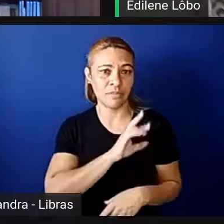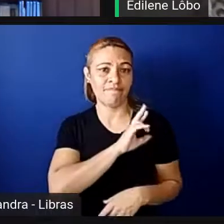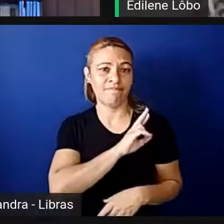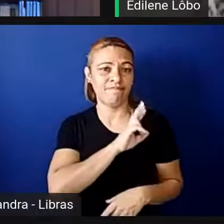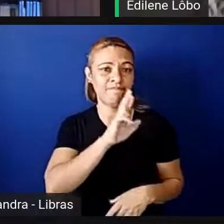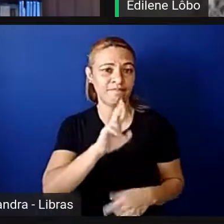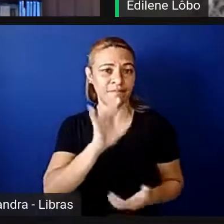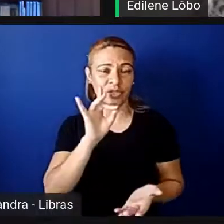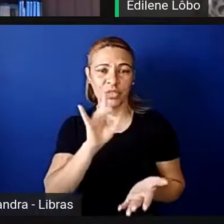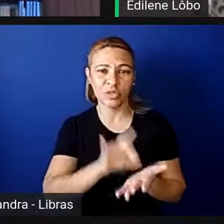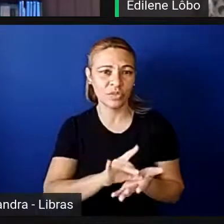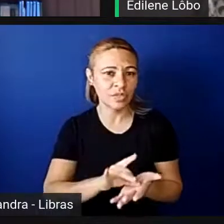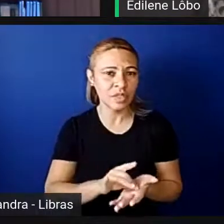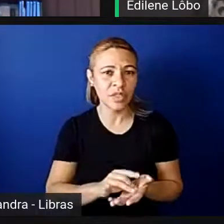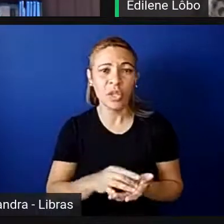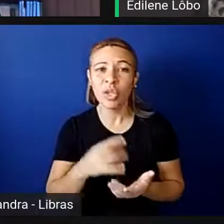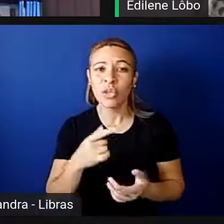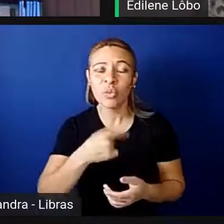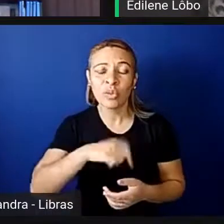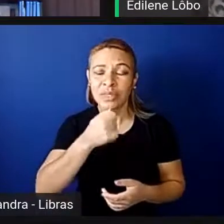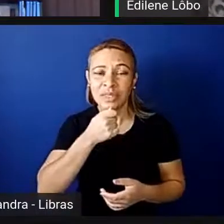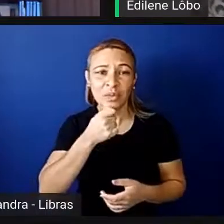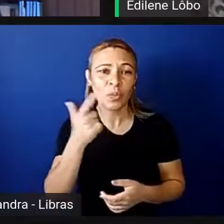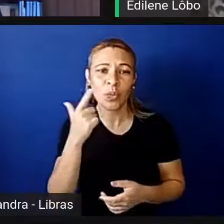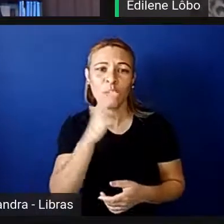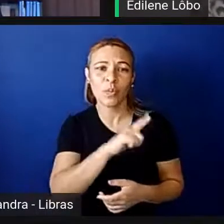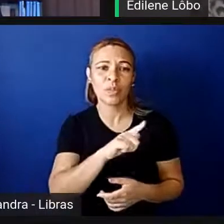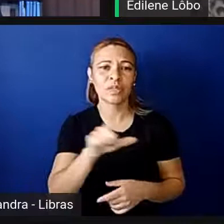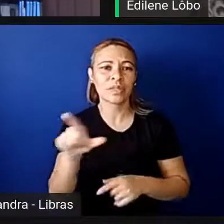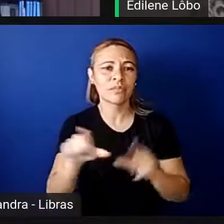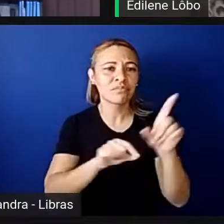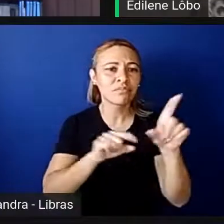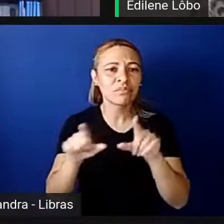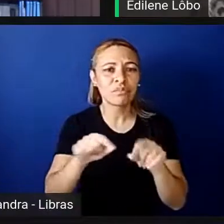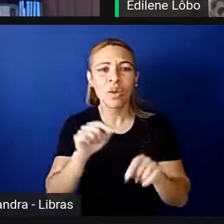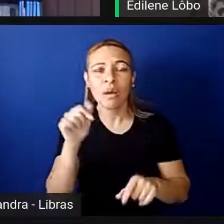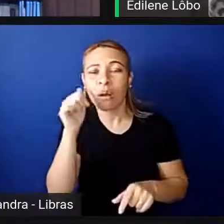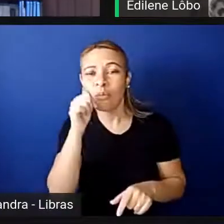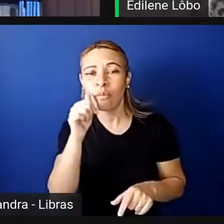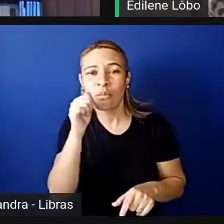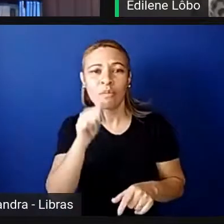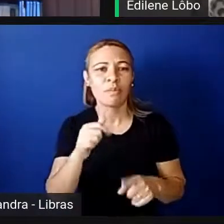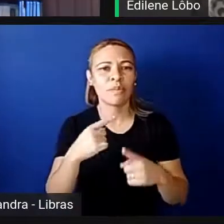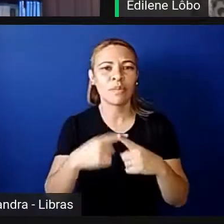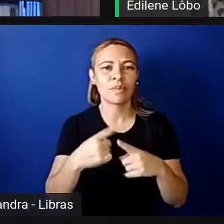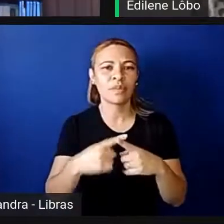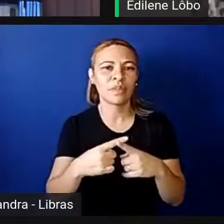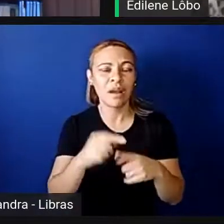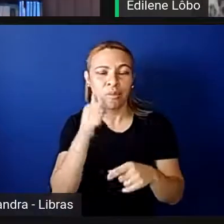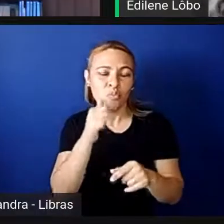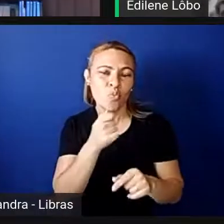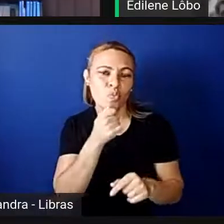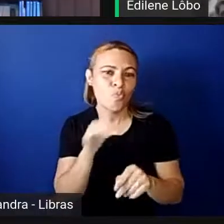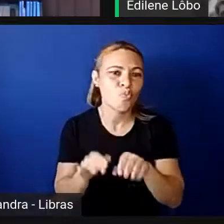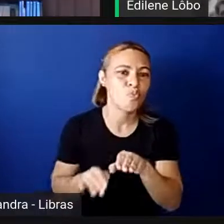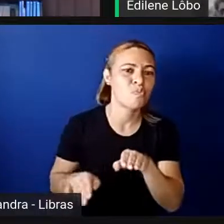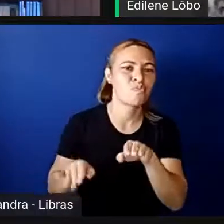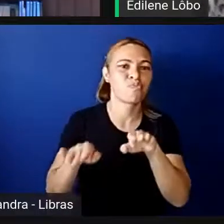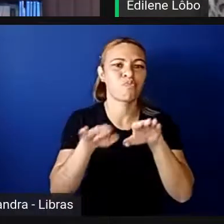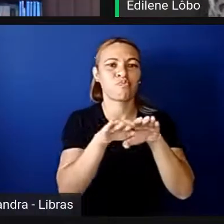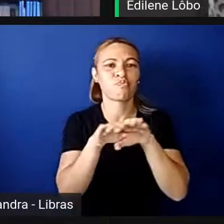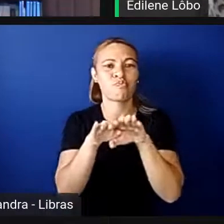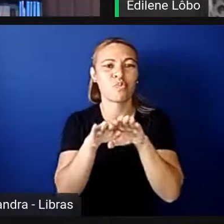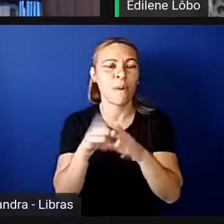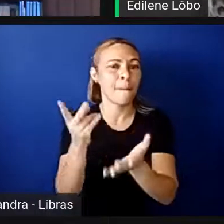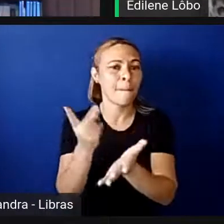mais mulheres ainda porque as mulheres não ocupam em condições de igualdade os mesmos espaços,